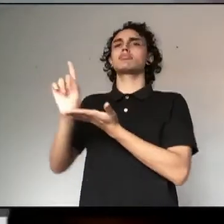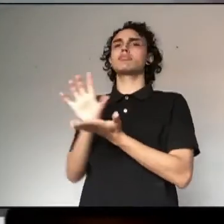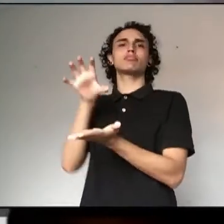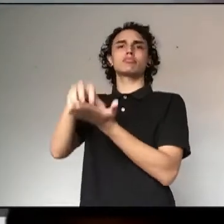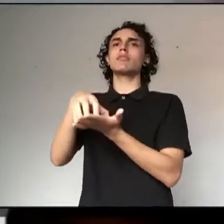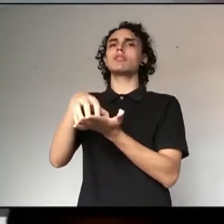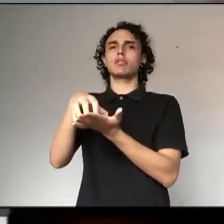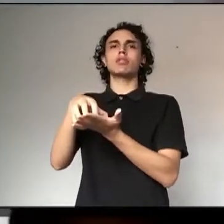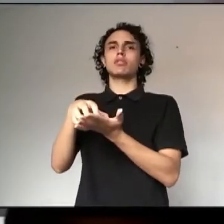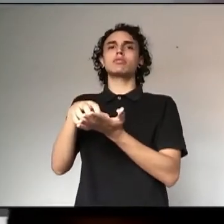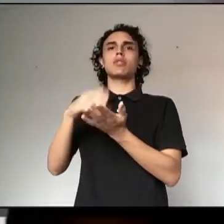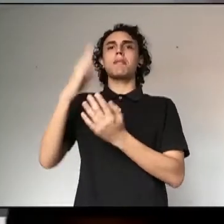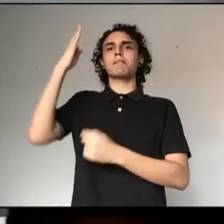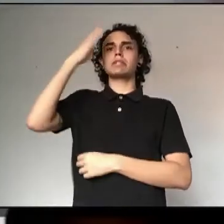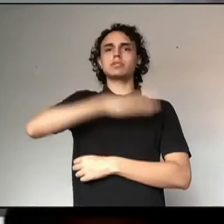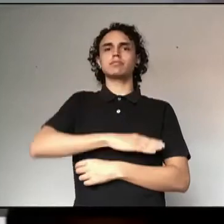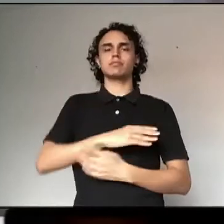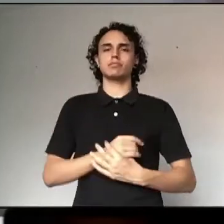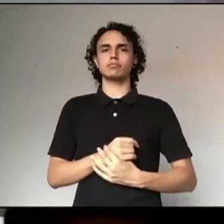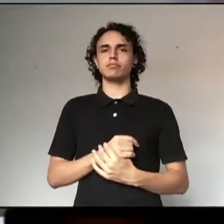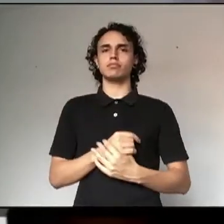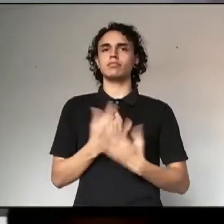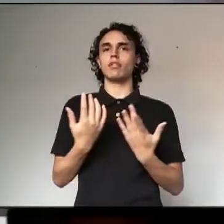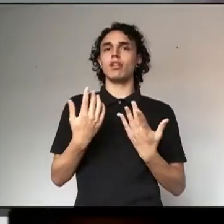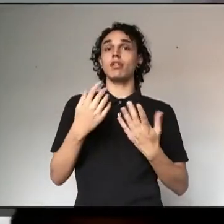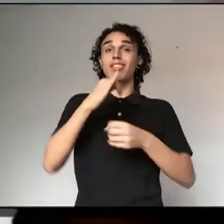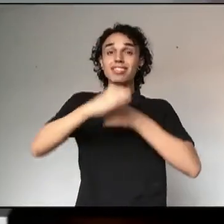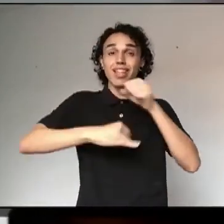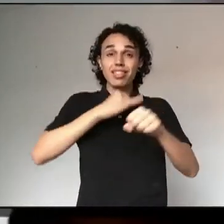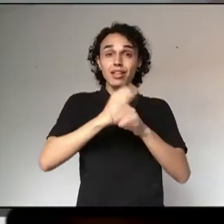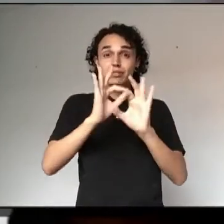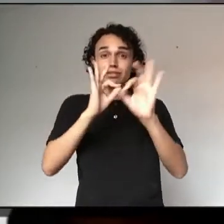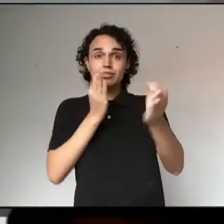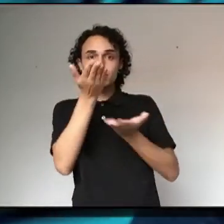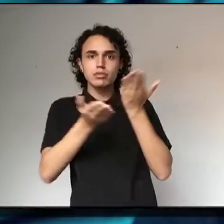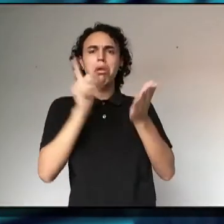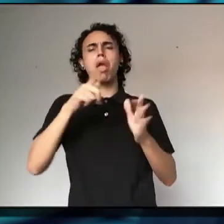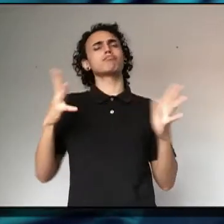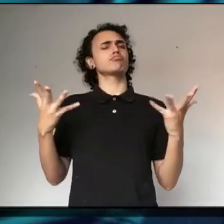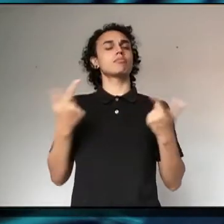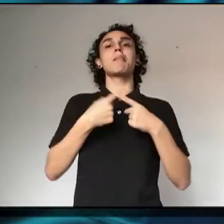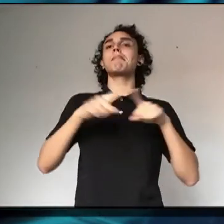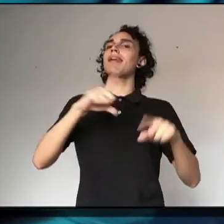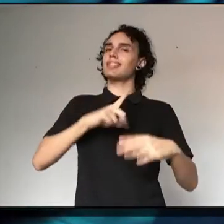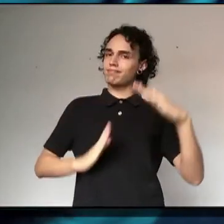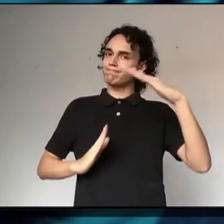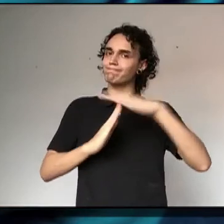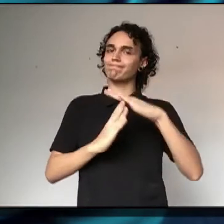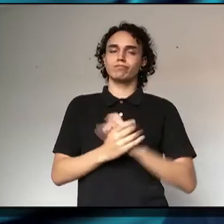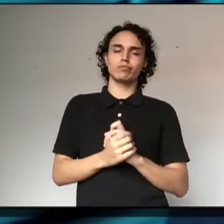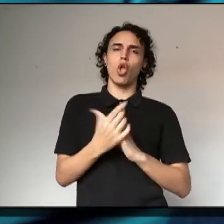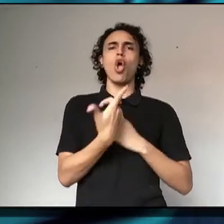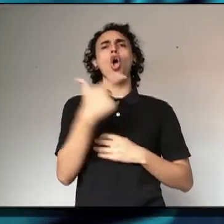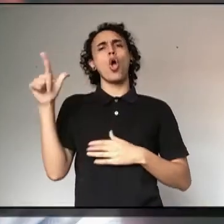para uma unidade presencial. Porque o atendimento virtual, ele é fantástico, mas ele é limitado. Uma outra questão que é muito